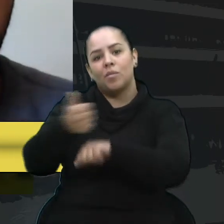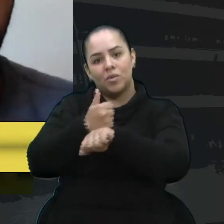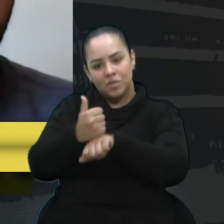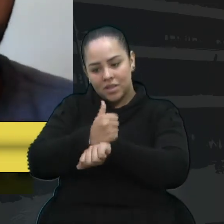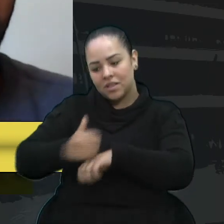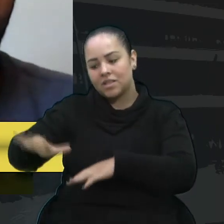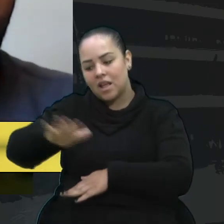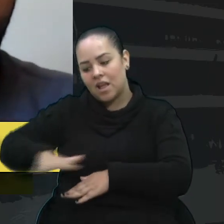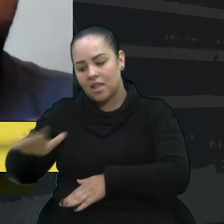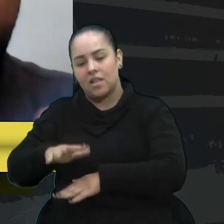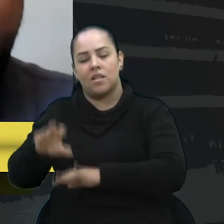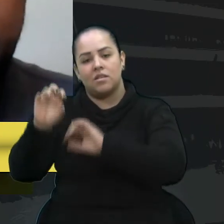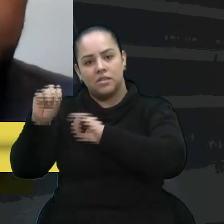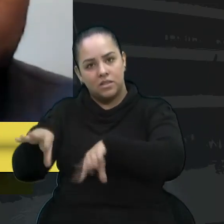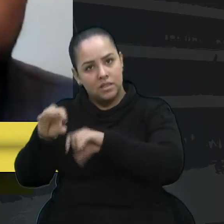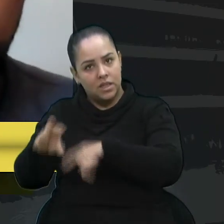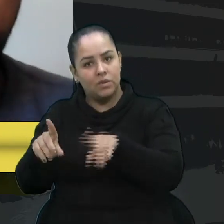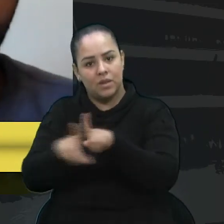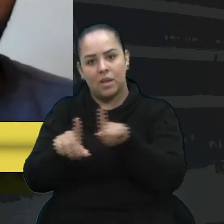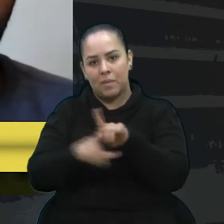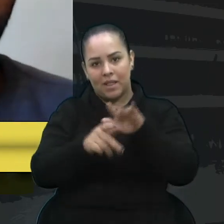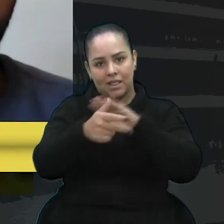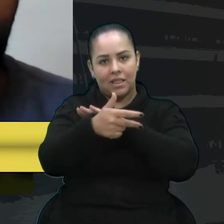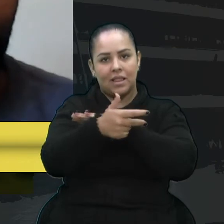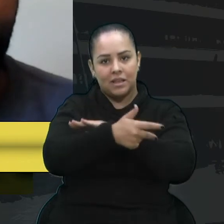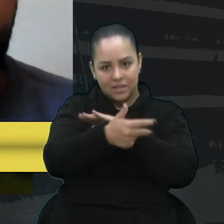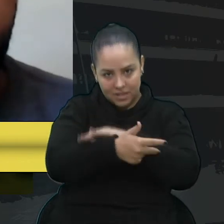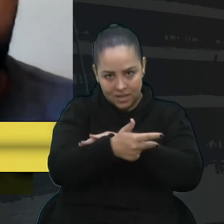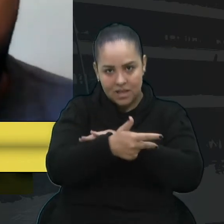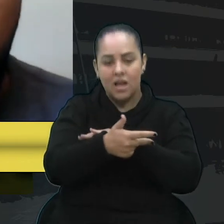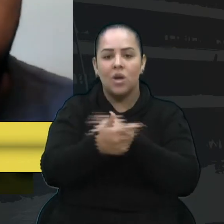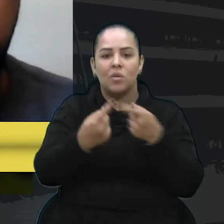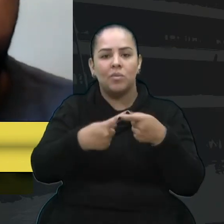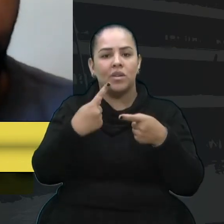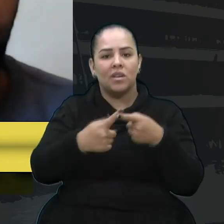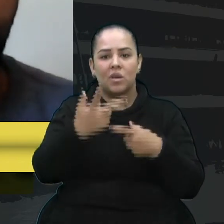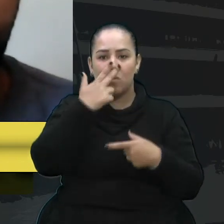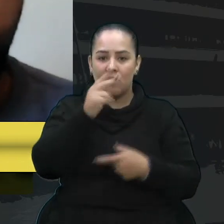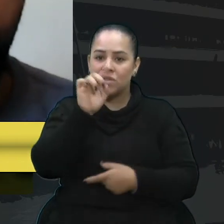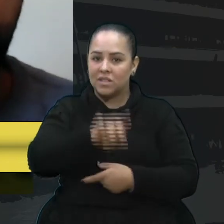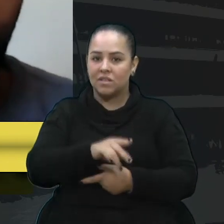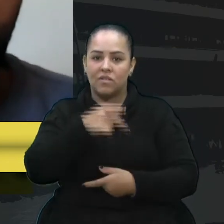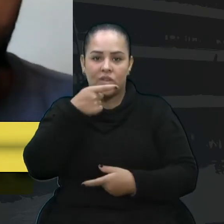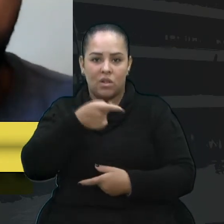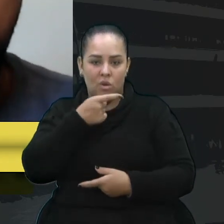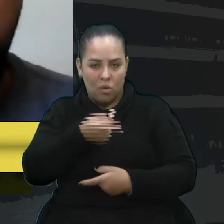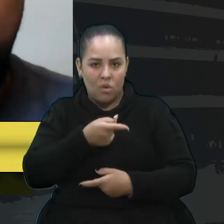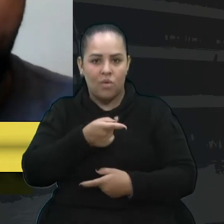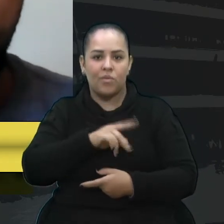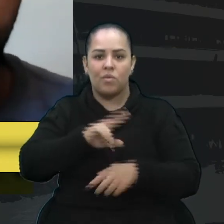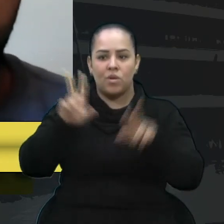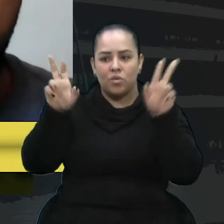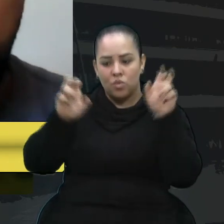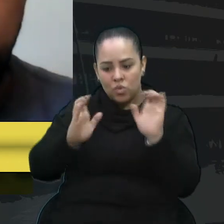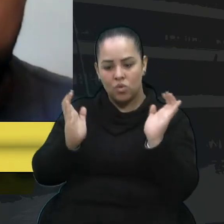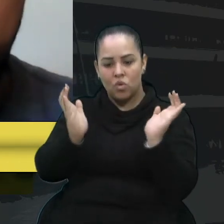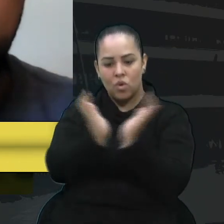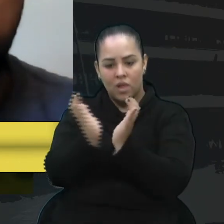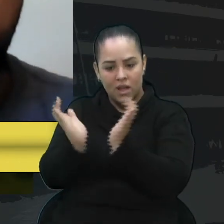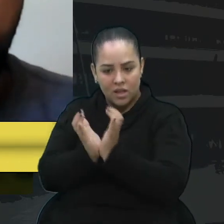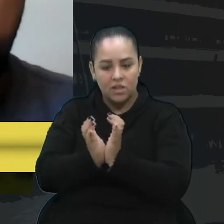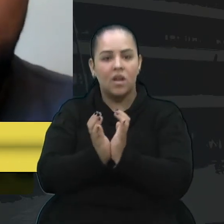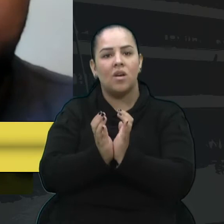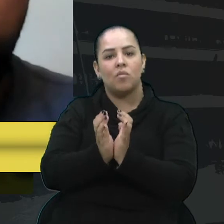educação e os terceirizados. Acho que a senhora trouxe um tema que são os colegas profissionais da